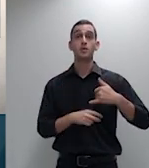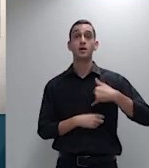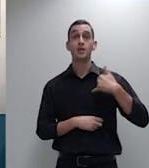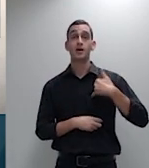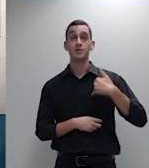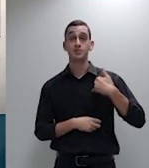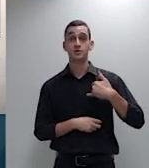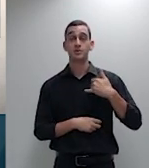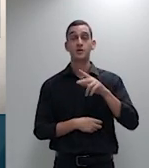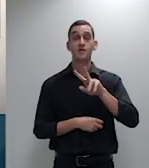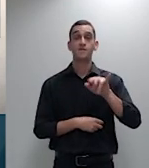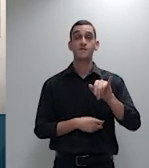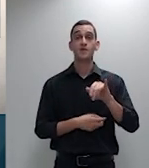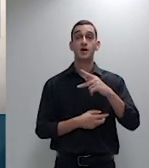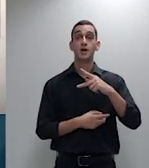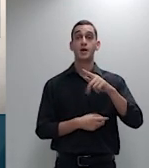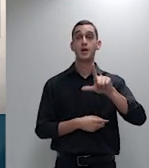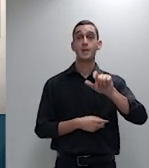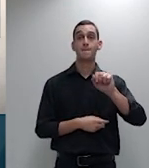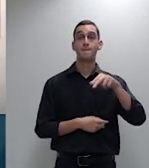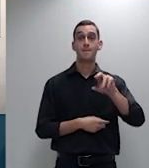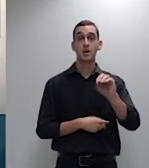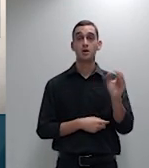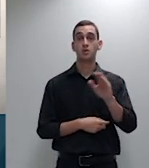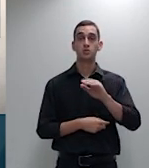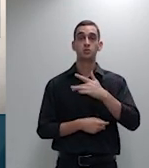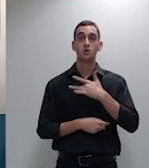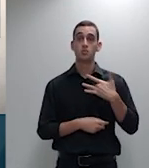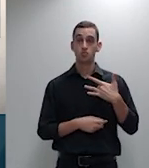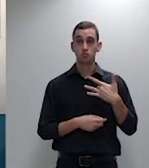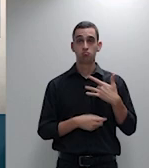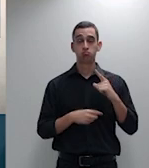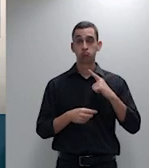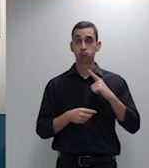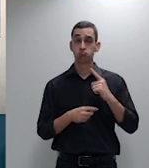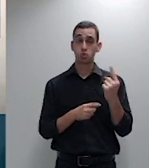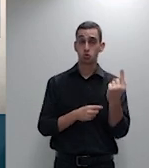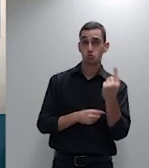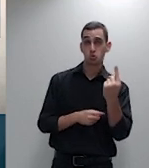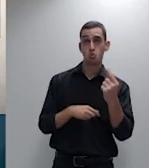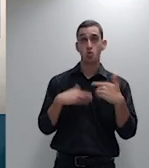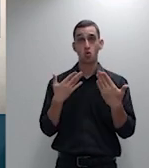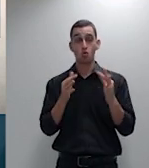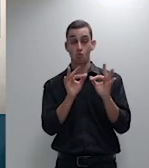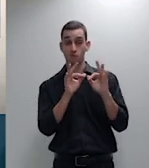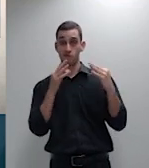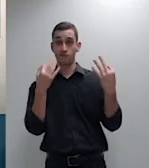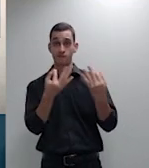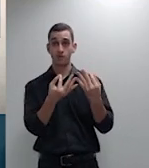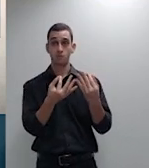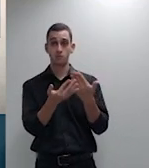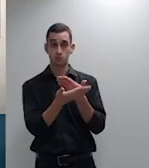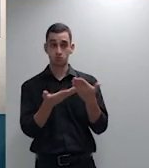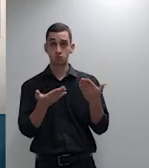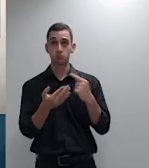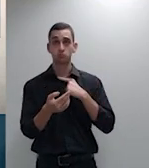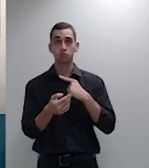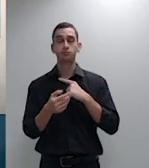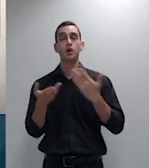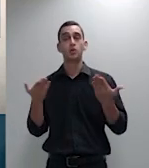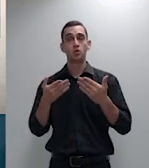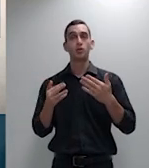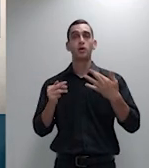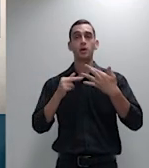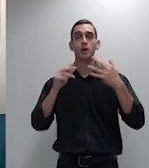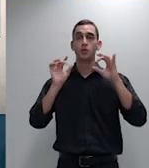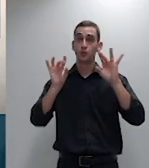individuais e familiares e a decisão em recurso repetitivo deste Superior Tribunal